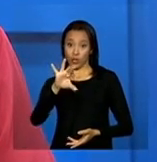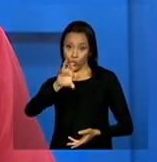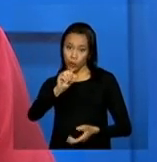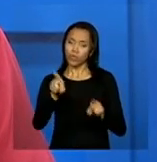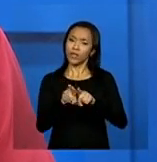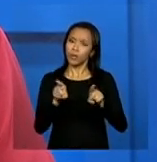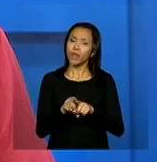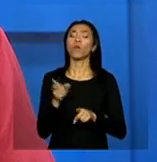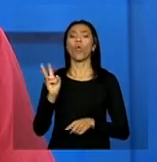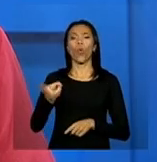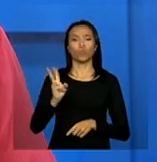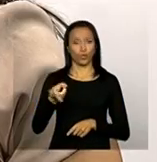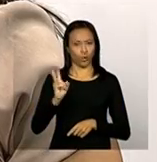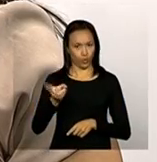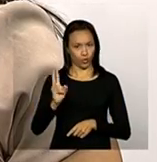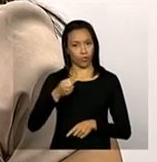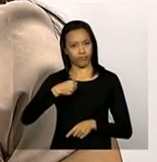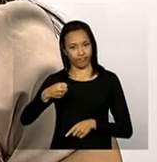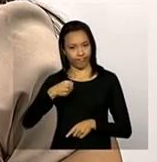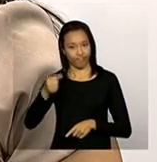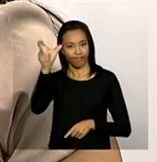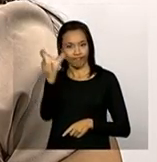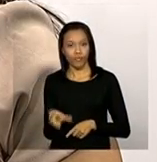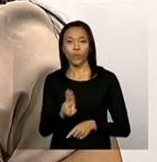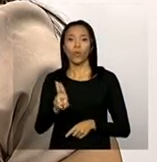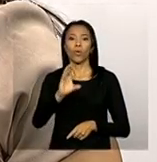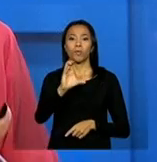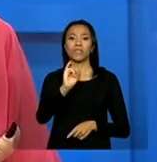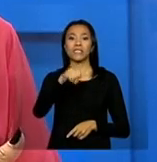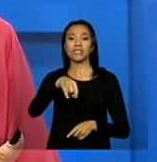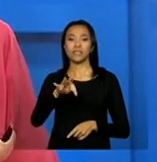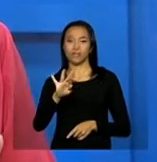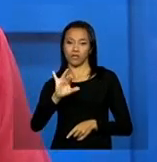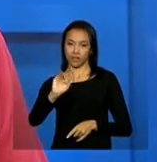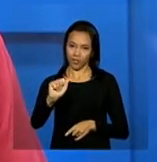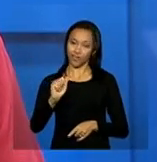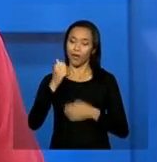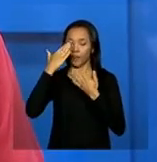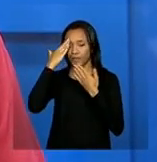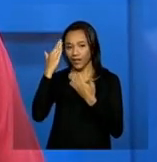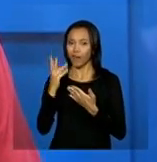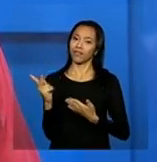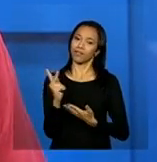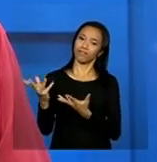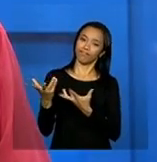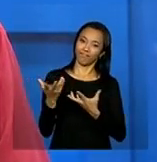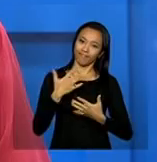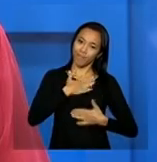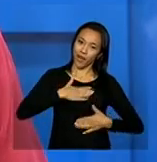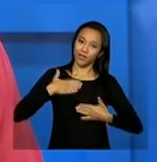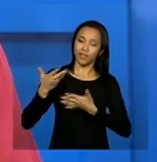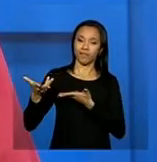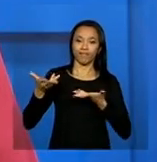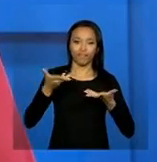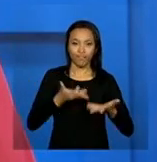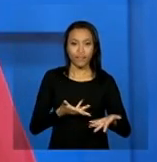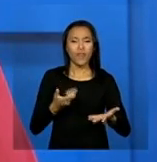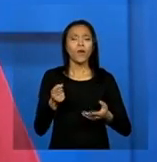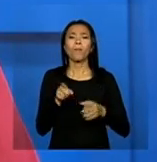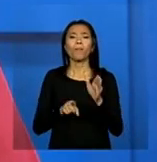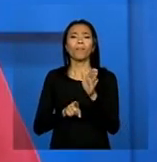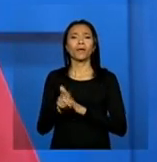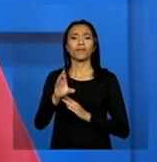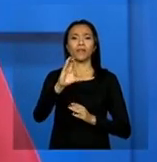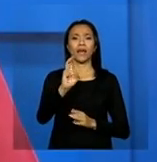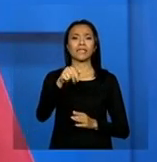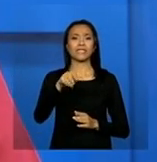vigilância sócio-assistencial, Cíntia Santos. Obrigada por ter vindo, é um prazer recebê-lo. Deixa eu só voltar aqui com a Cíntia. Cíntia,